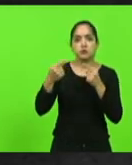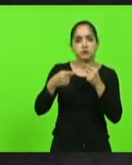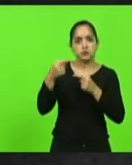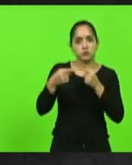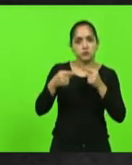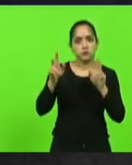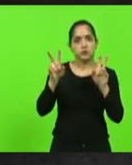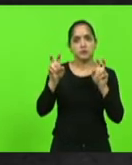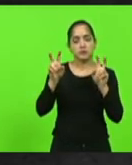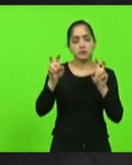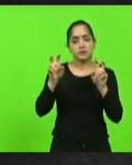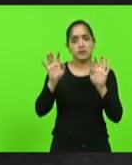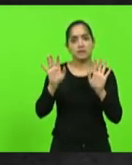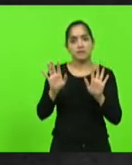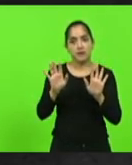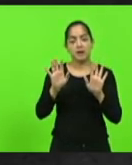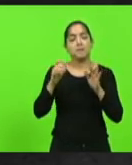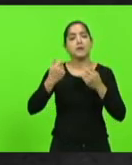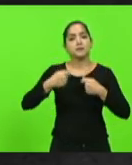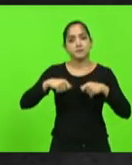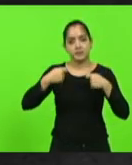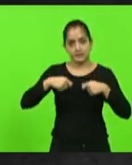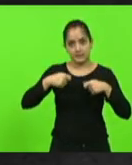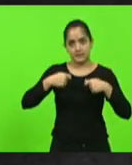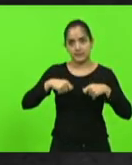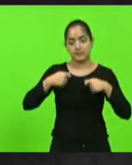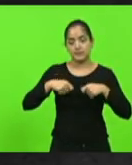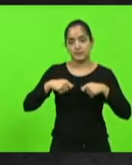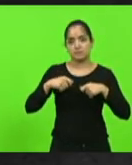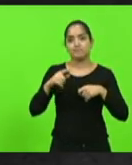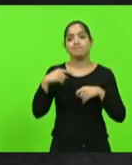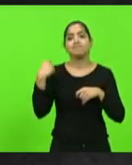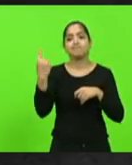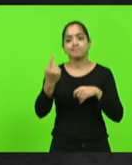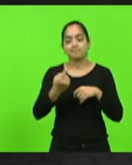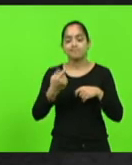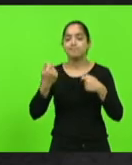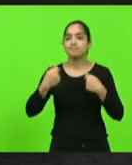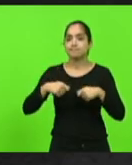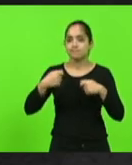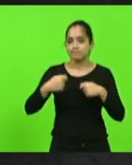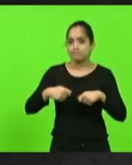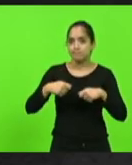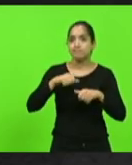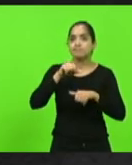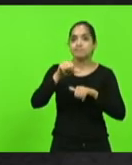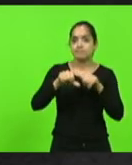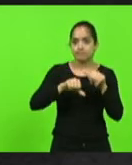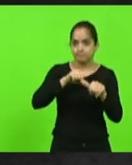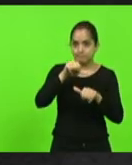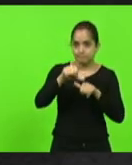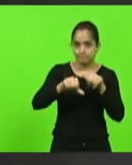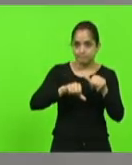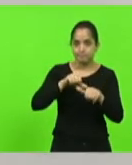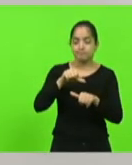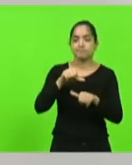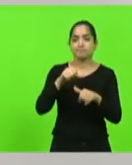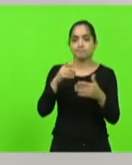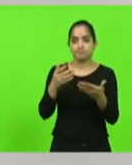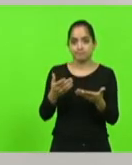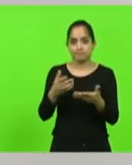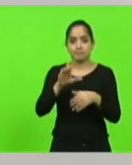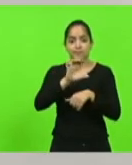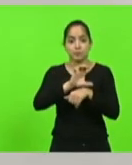político, mas é necessário. Nós precisamos falar da reforma administrativa do nosso